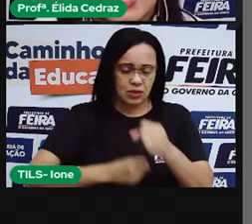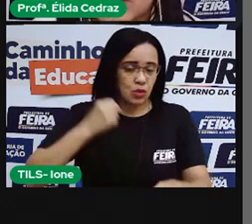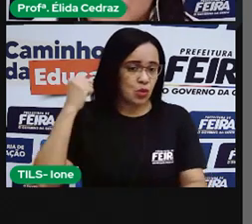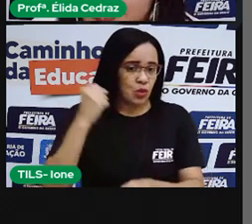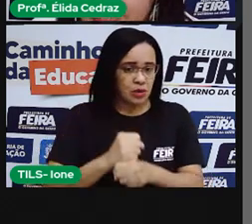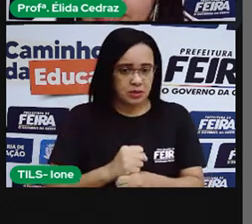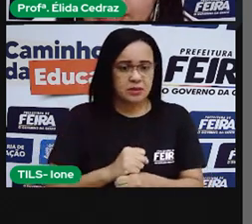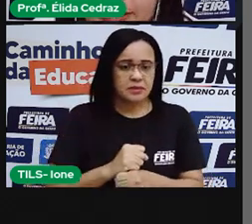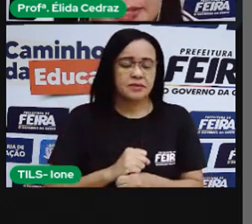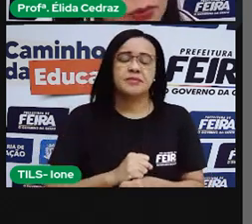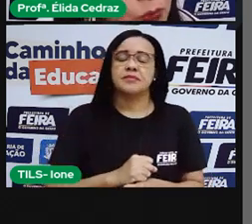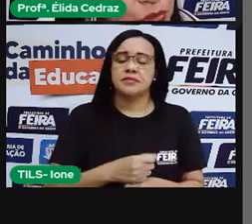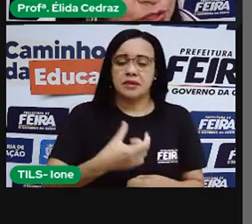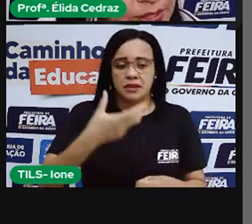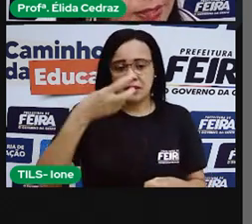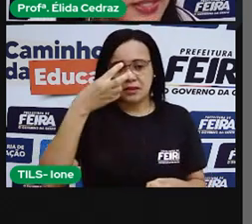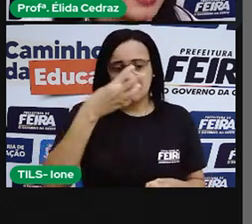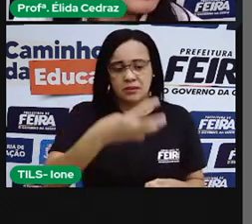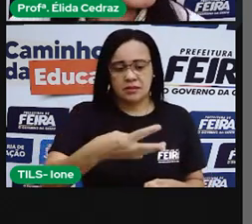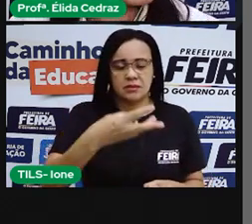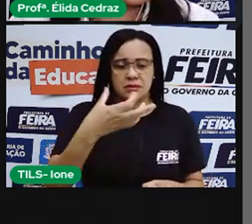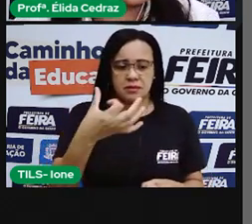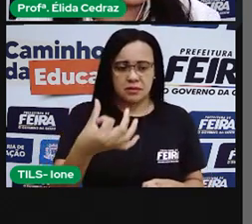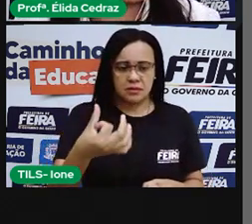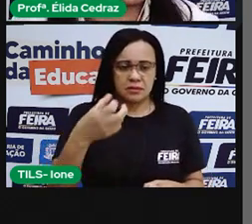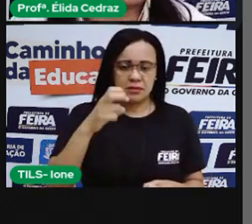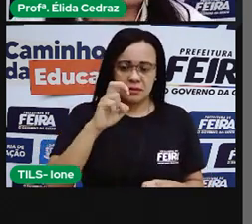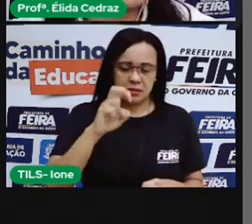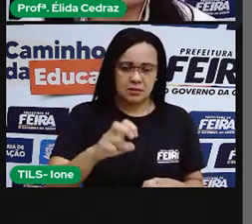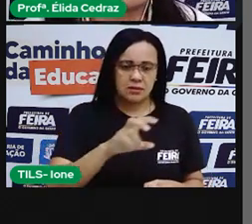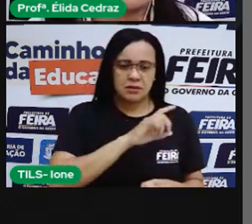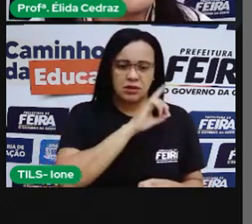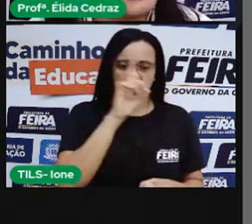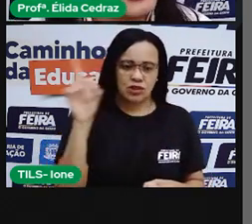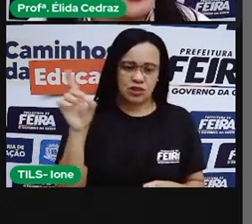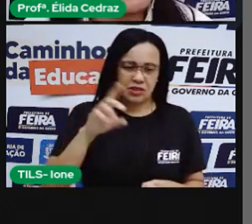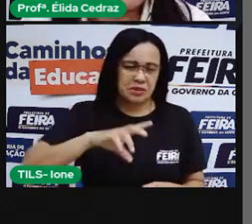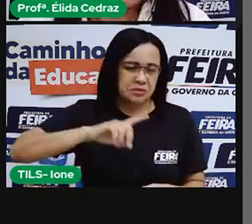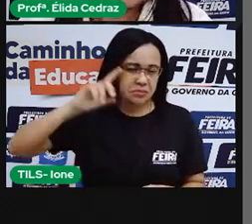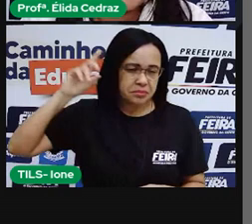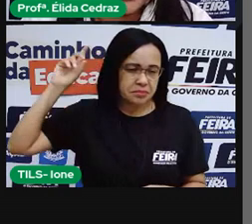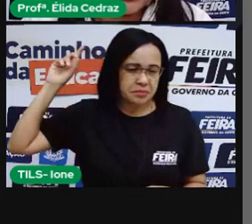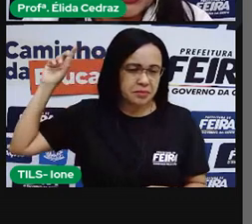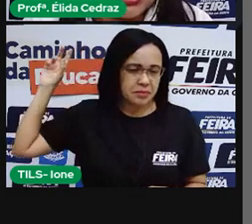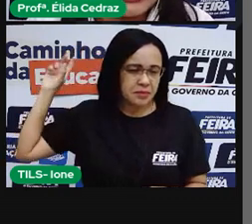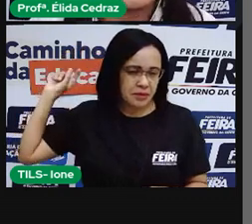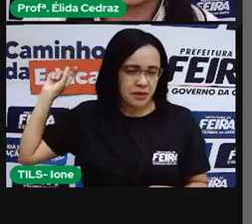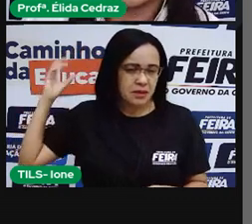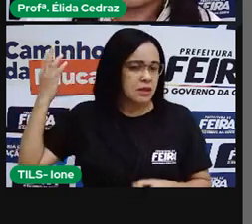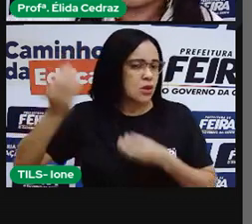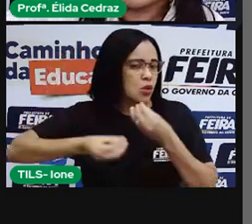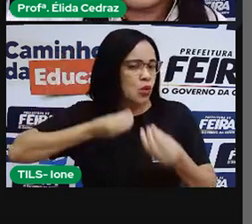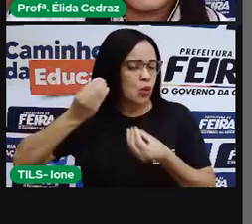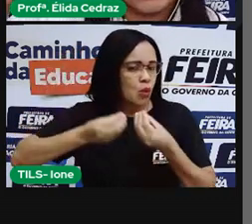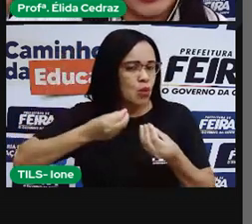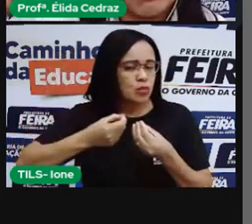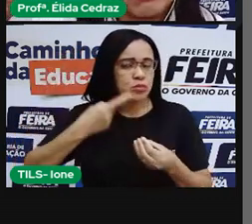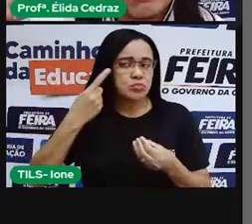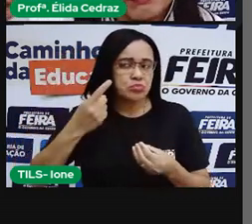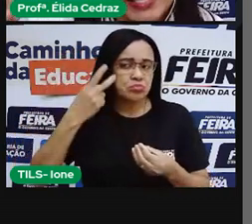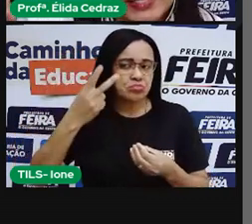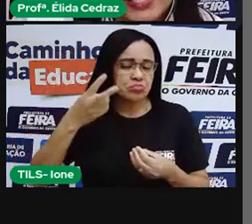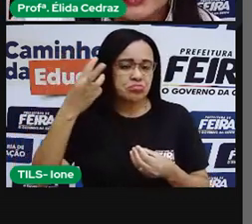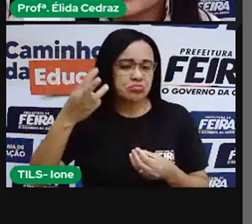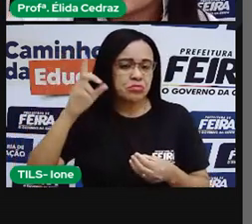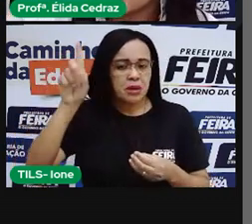365 dias. E isso, os antigos começavam a registrar contando os dias, marcando em